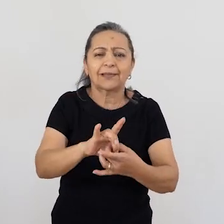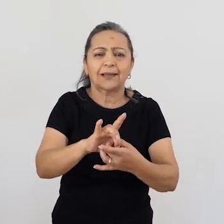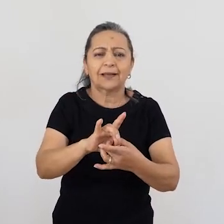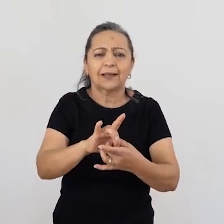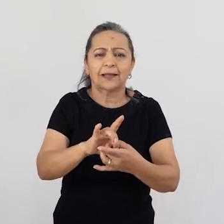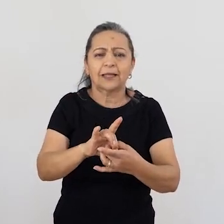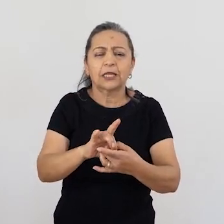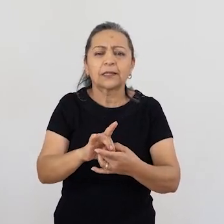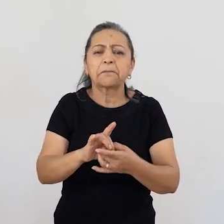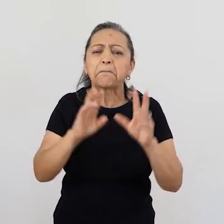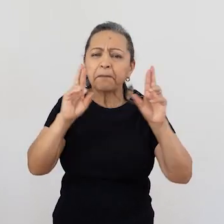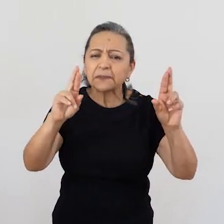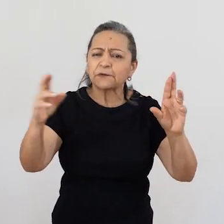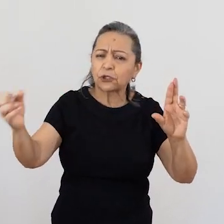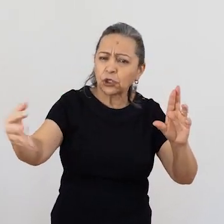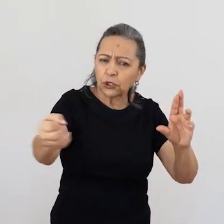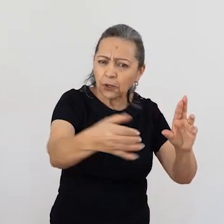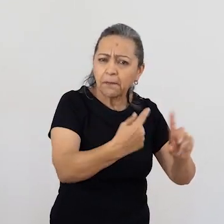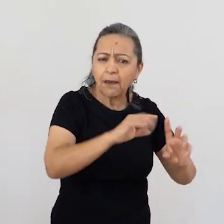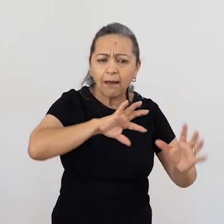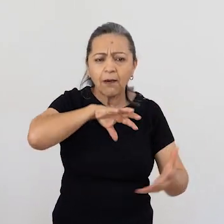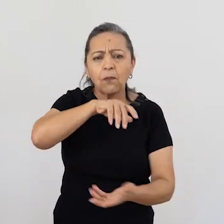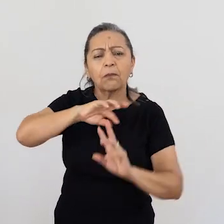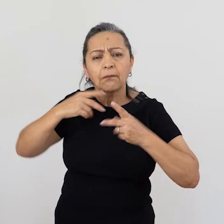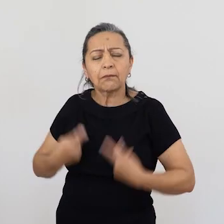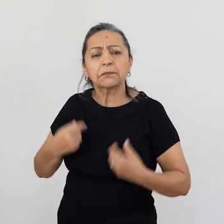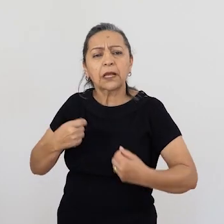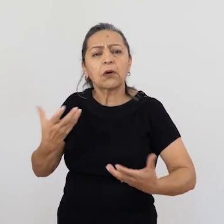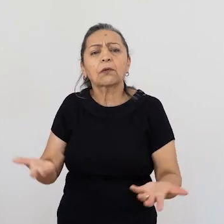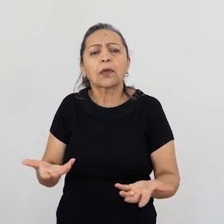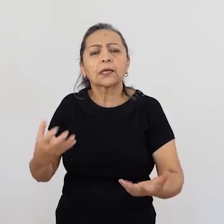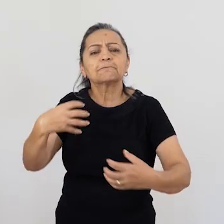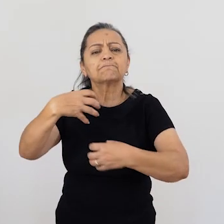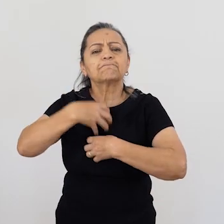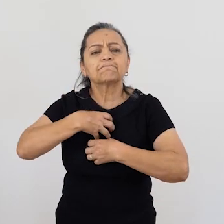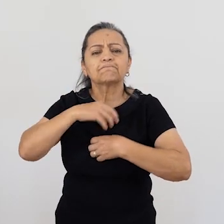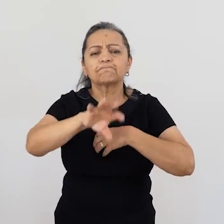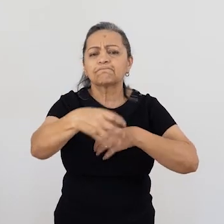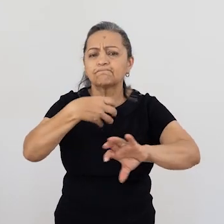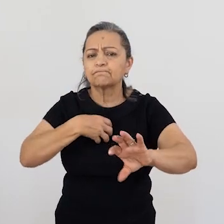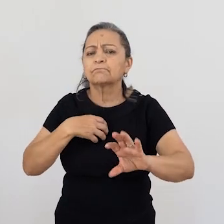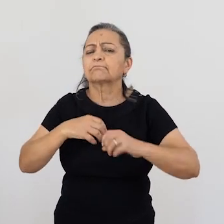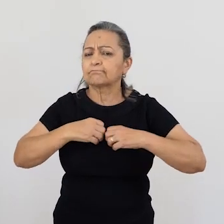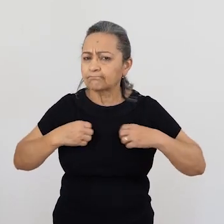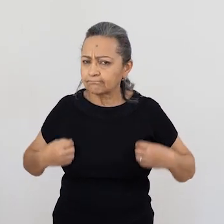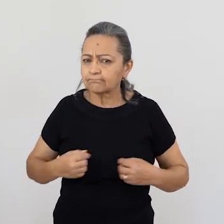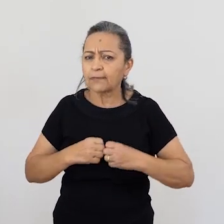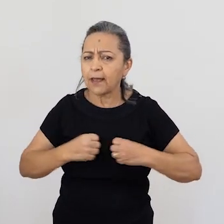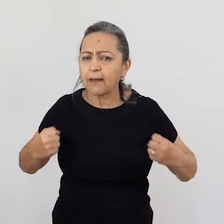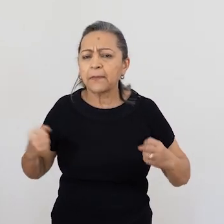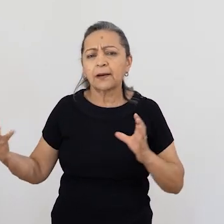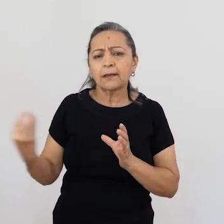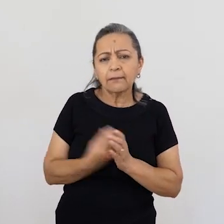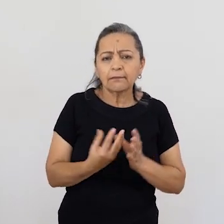de fonte de saberes originários que a gente bebe para integrar, justamente, novas perspectivas. Porque a